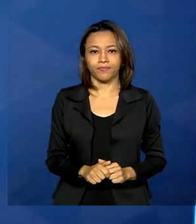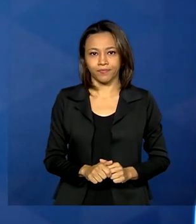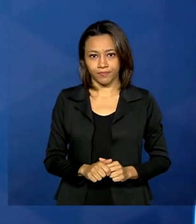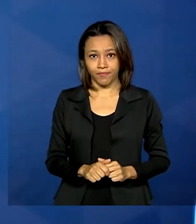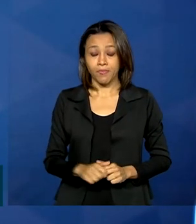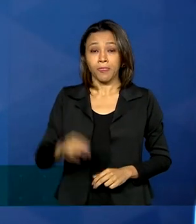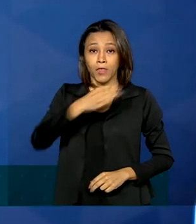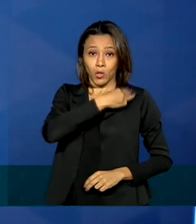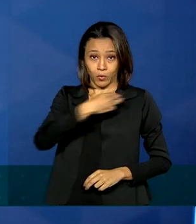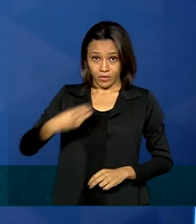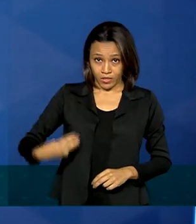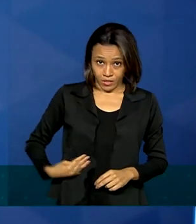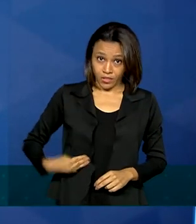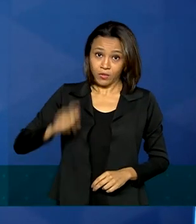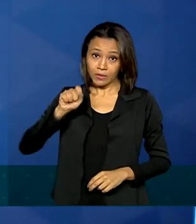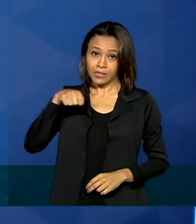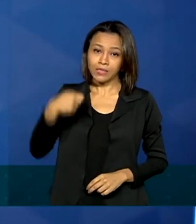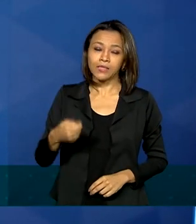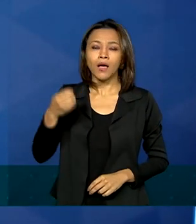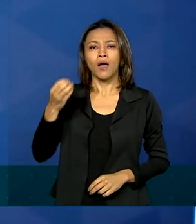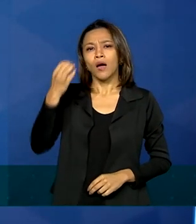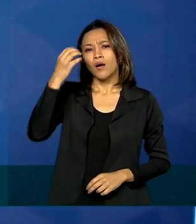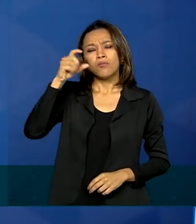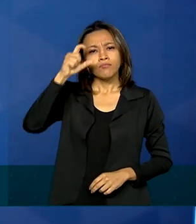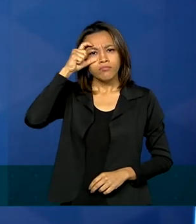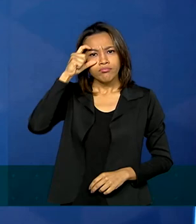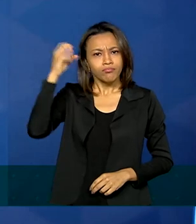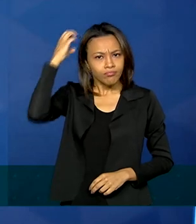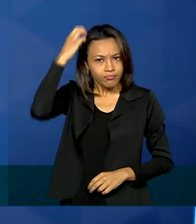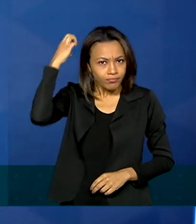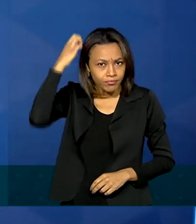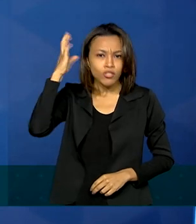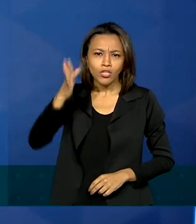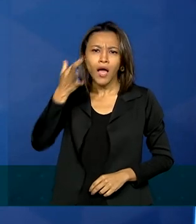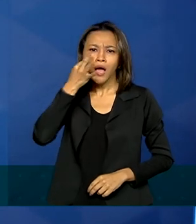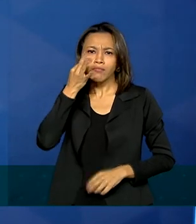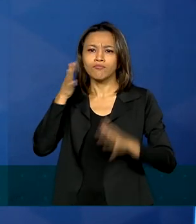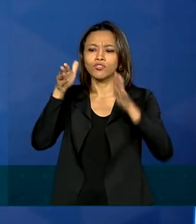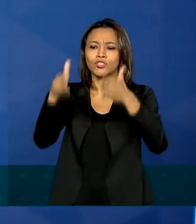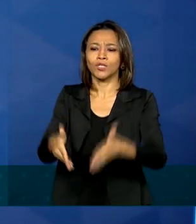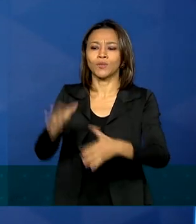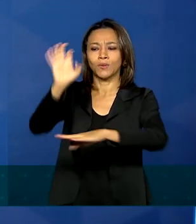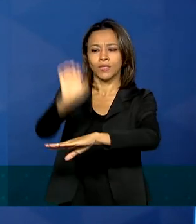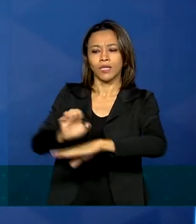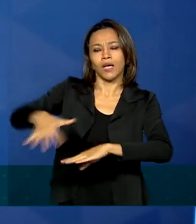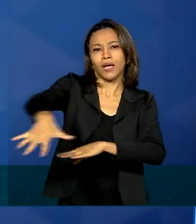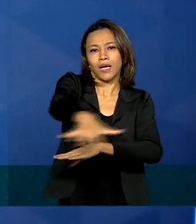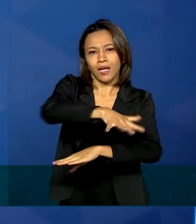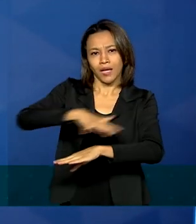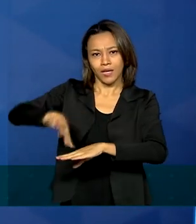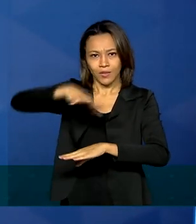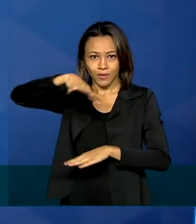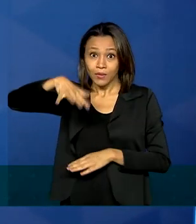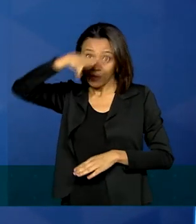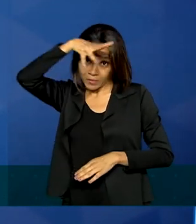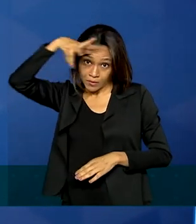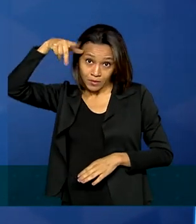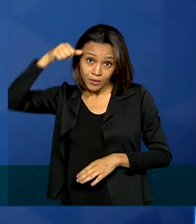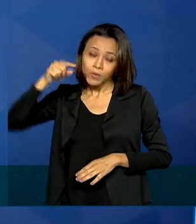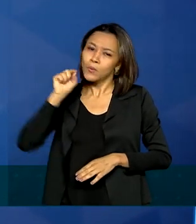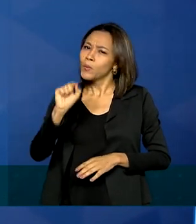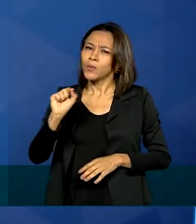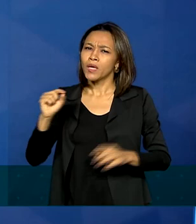O ministro do Meio Ambiente, Ricardo Salles, está em Poconé, no Mato Grosso, verificando em loco as atividades de combate às